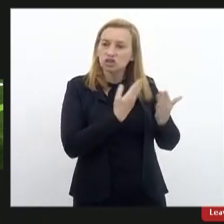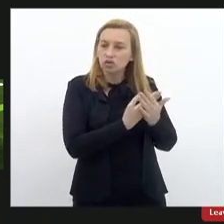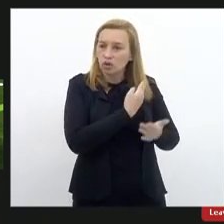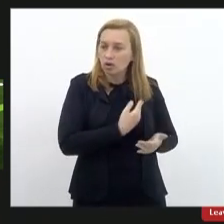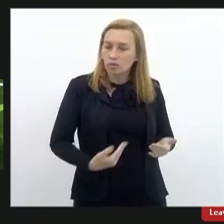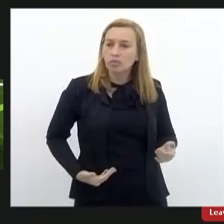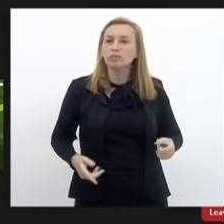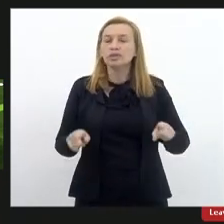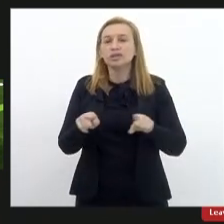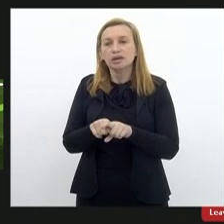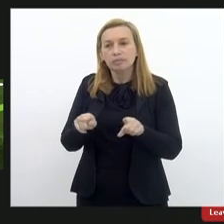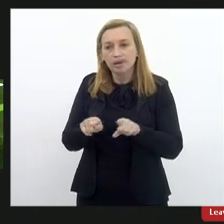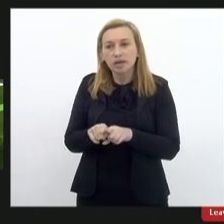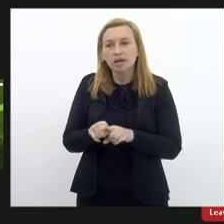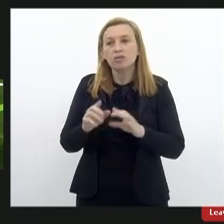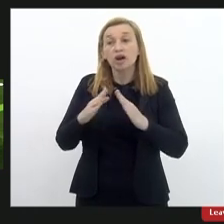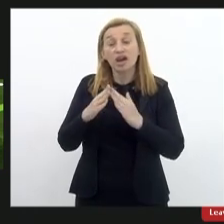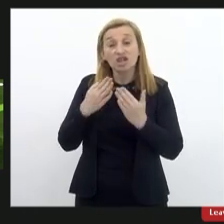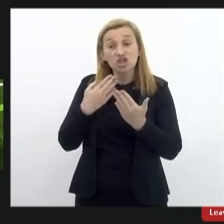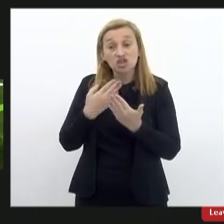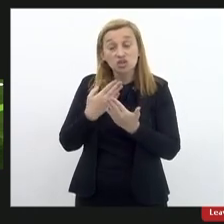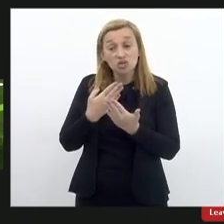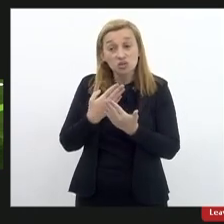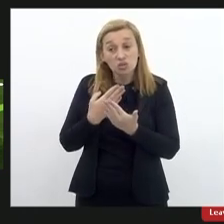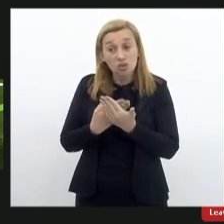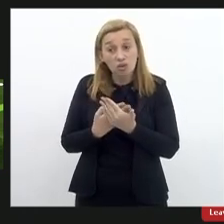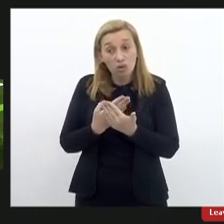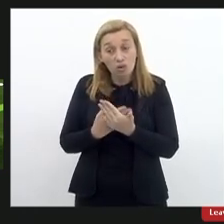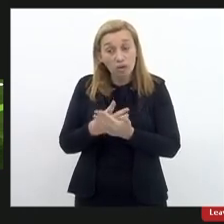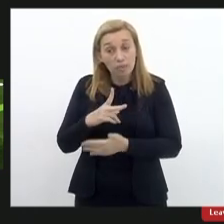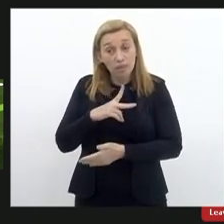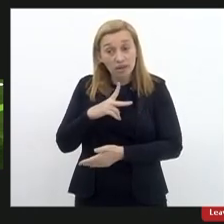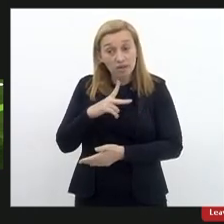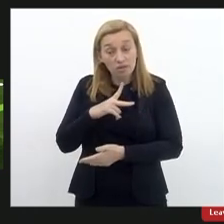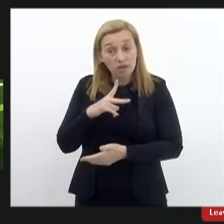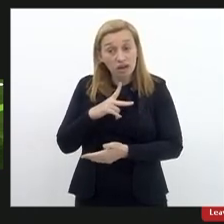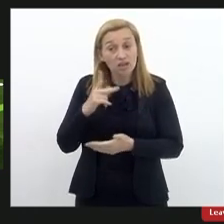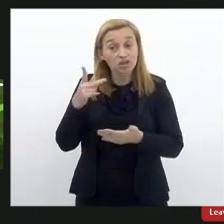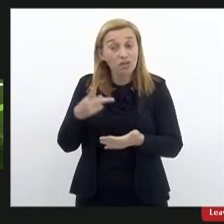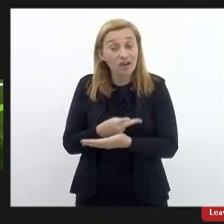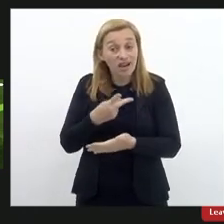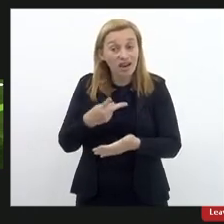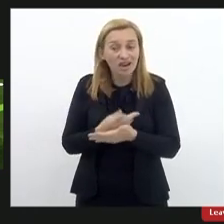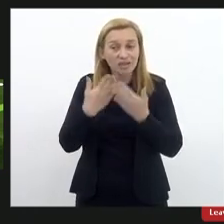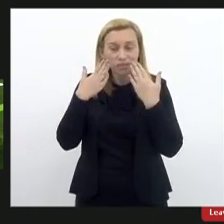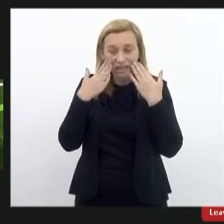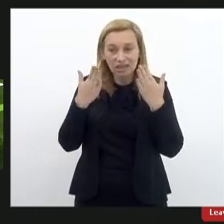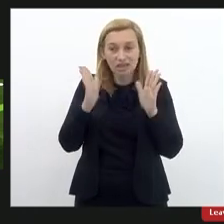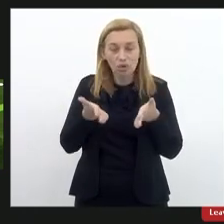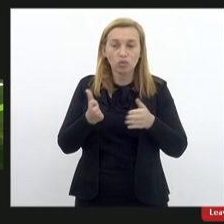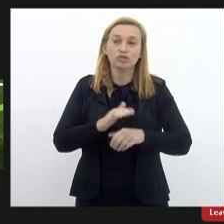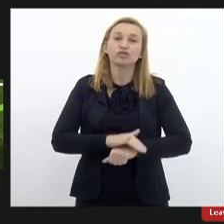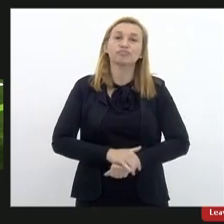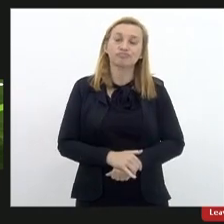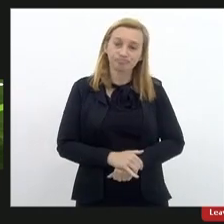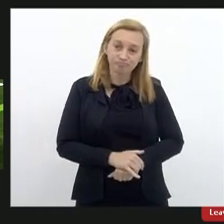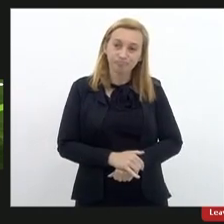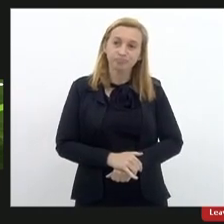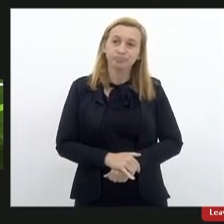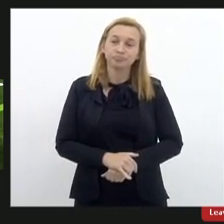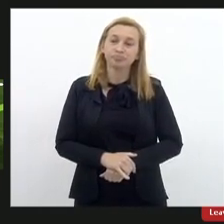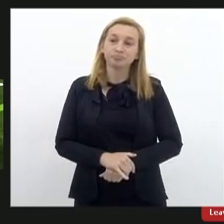as condições das ilegalidades e irregularidades que se apresentam hoje às escolas particulares.